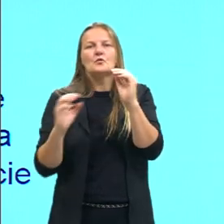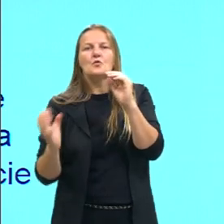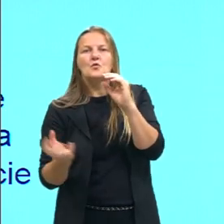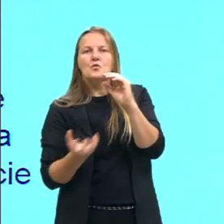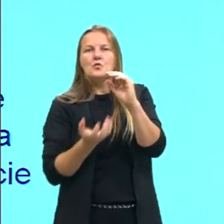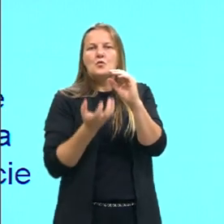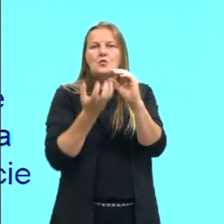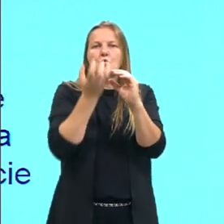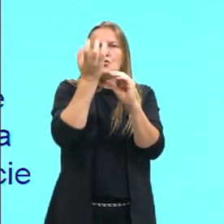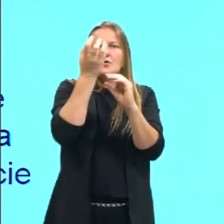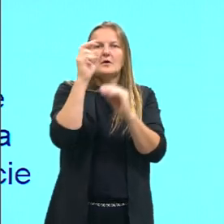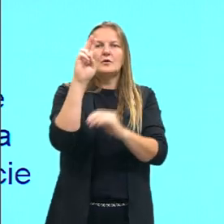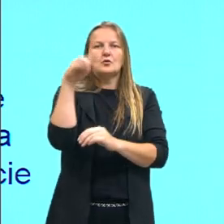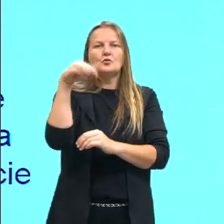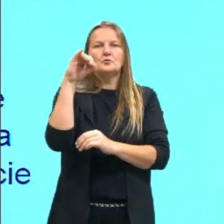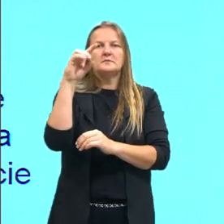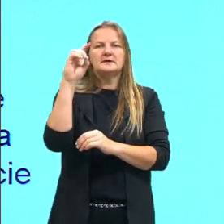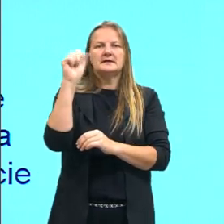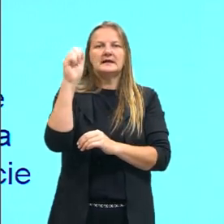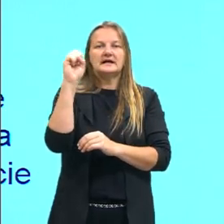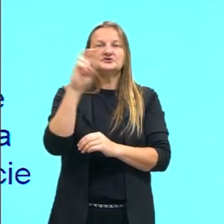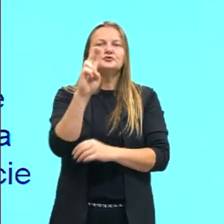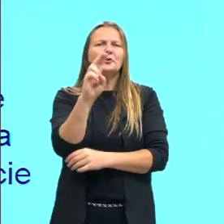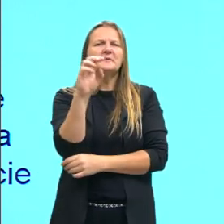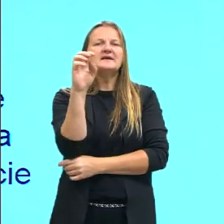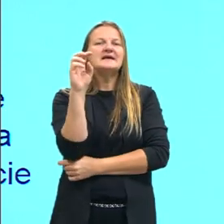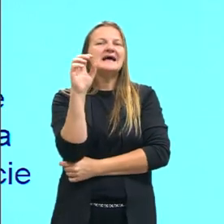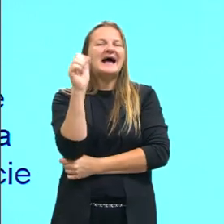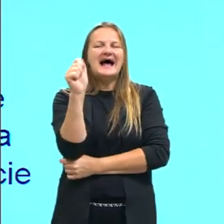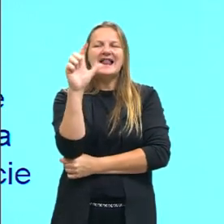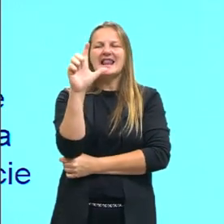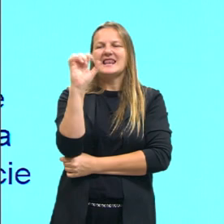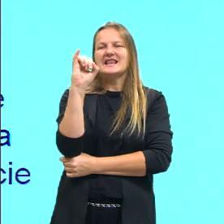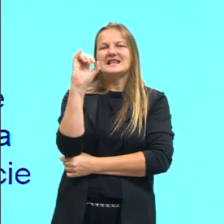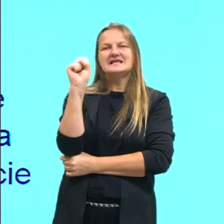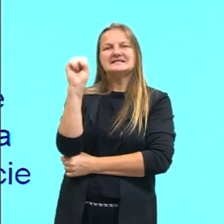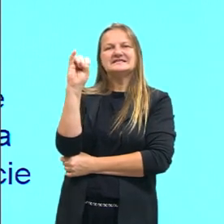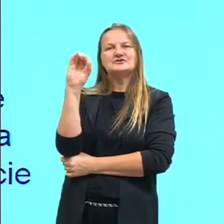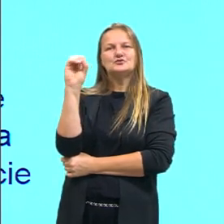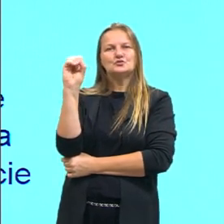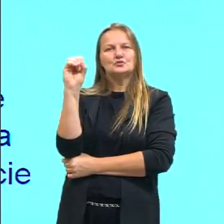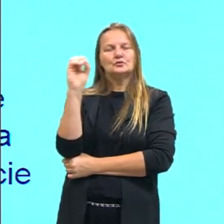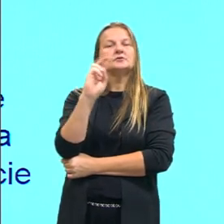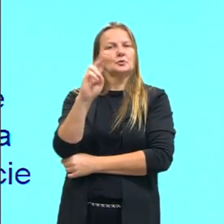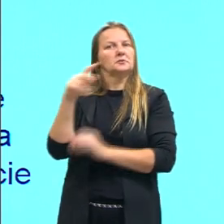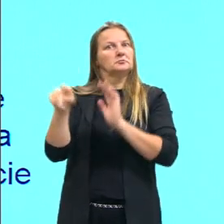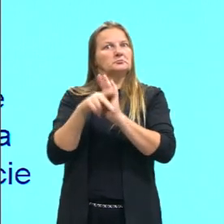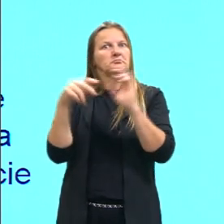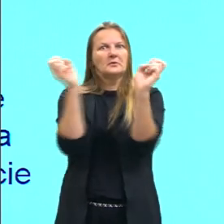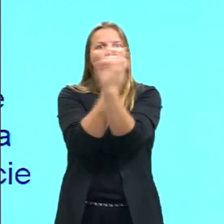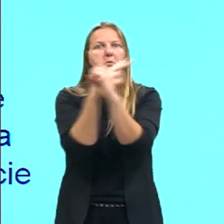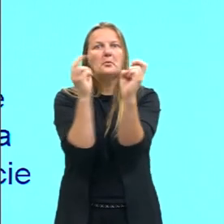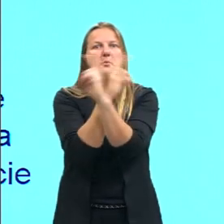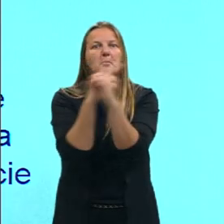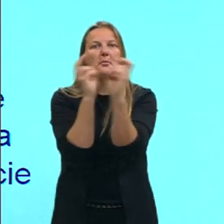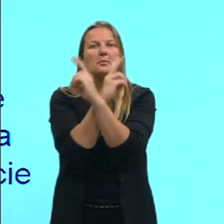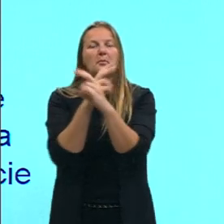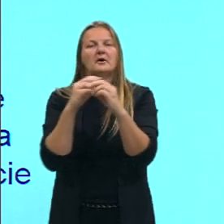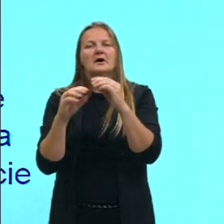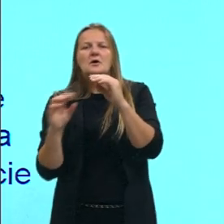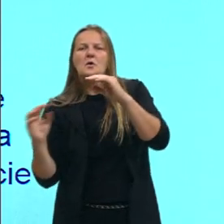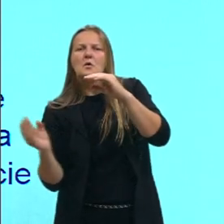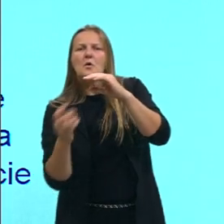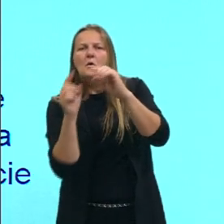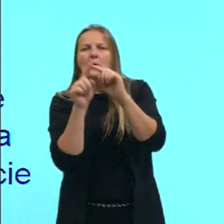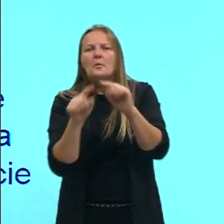umidade a gente chama de alísio, ventos alísios. Quando falar ventos alísios, são ventos da célula de Hadley que vão